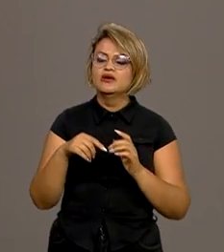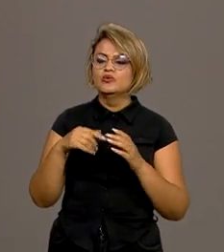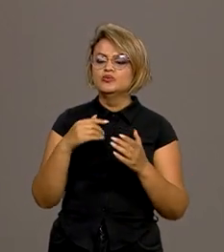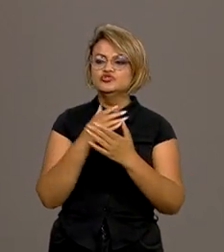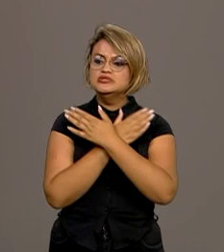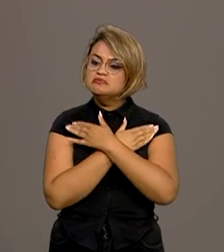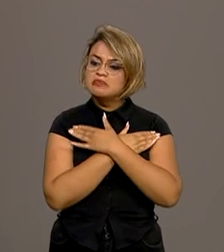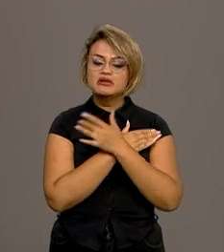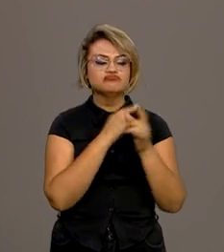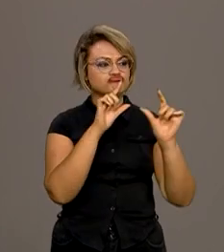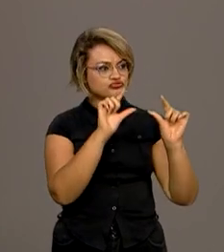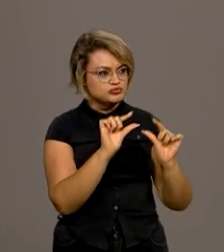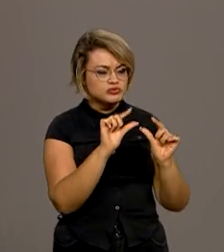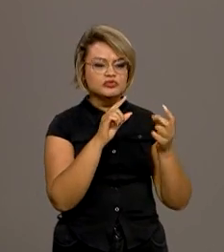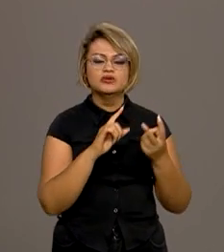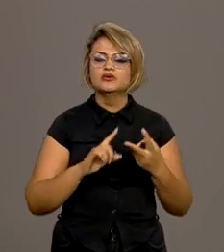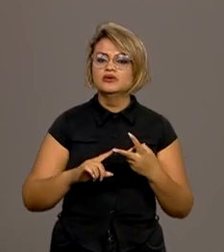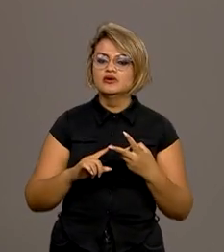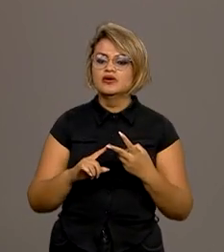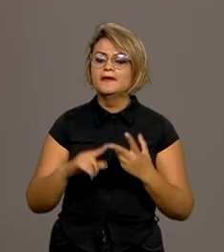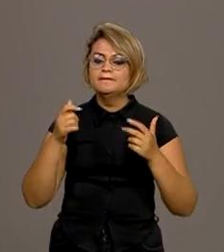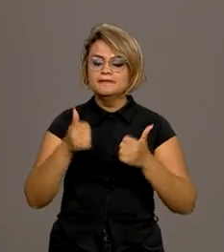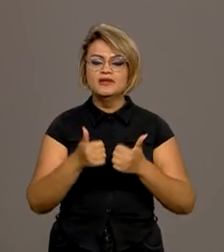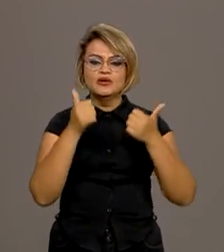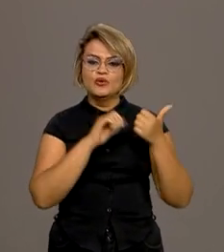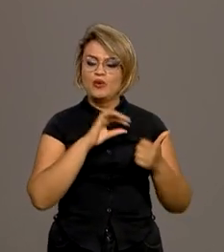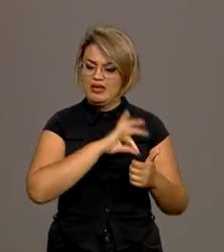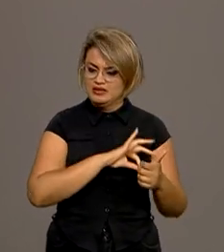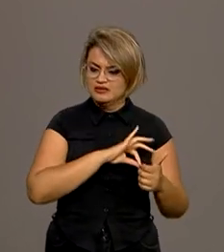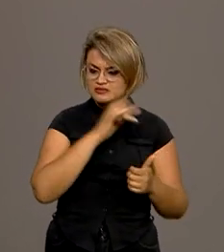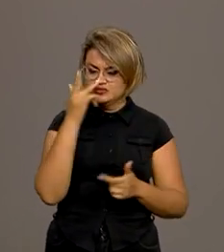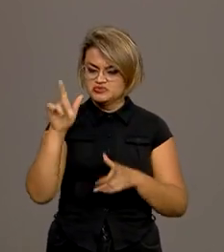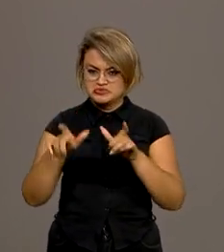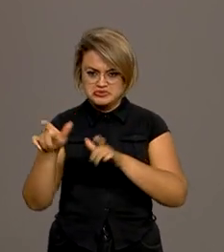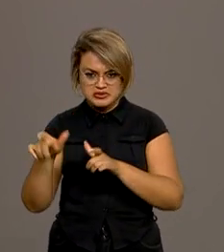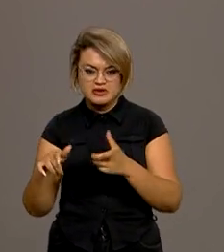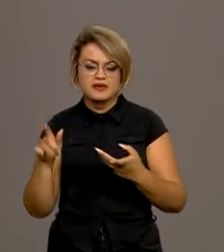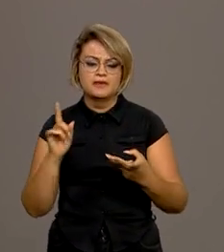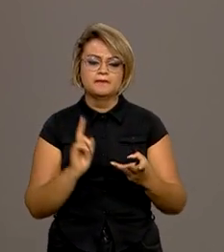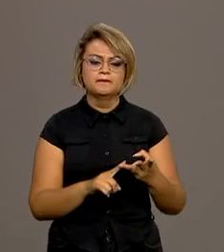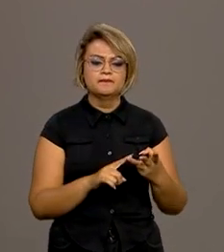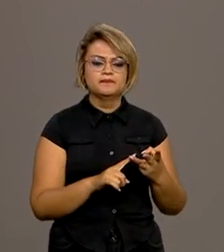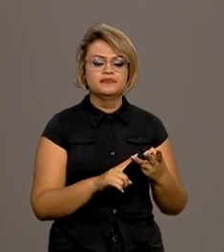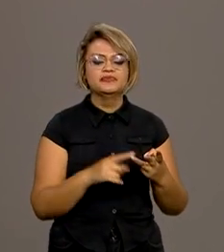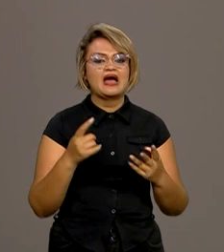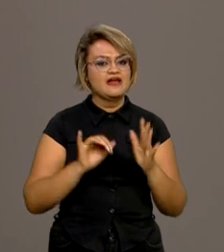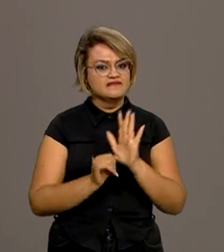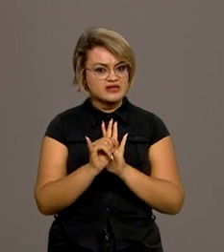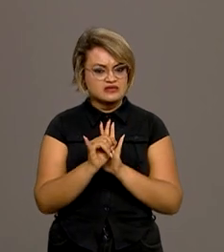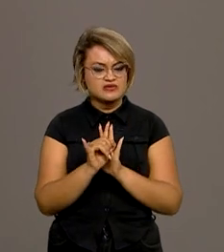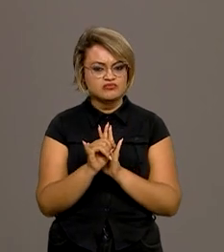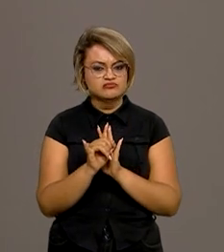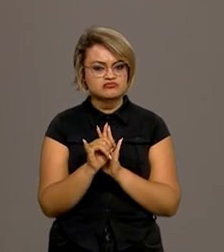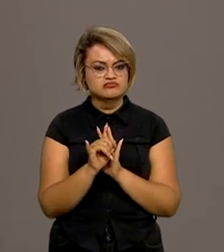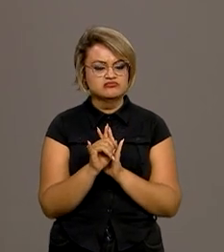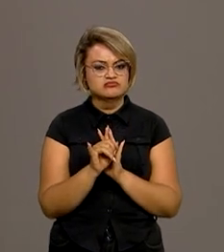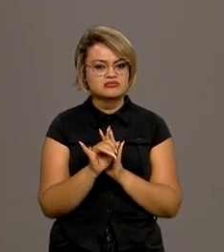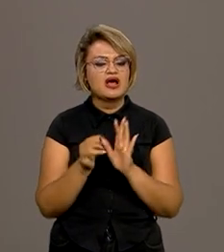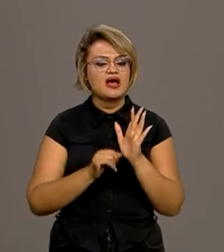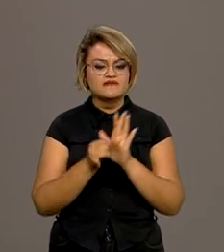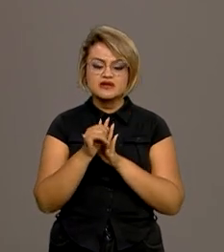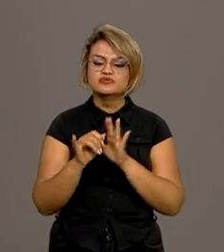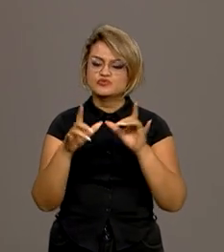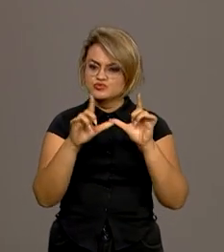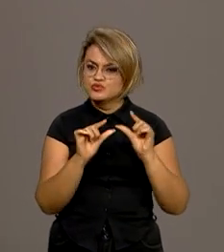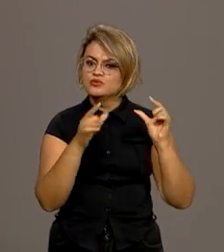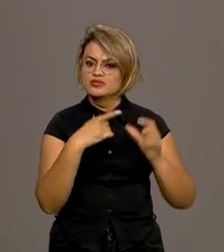desemprego, nós estamos com a melhoria da renda do trabalhador, nós estamos com a inflação também apresentando uma